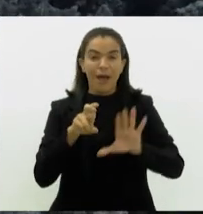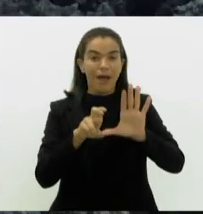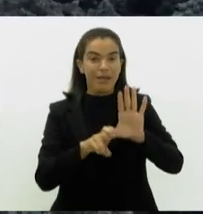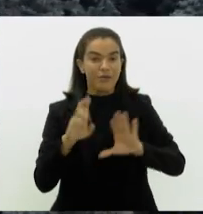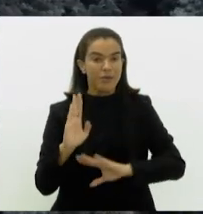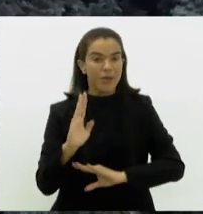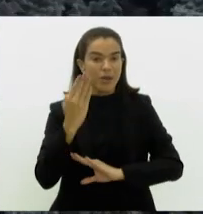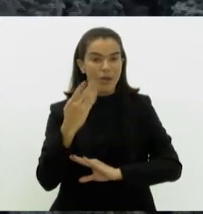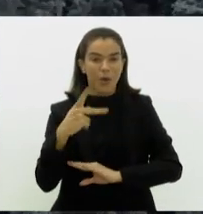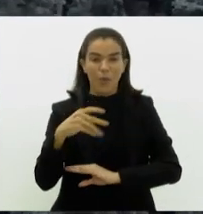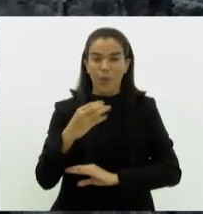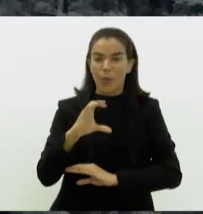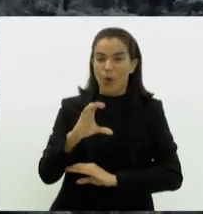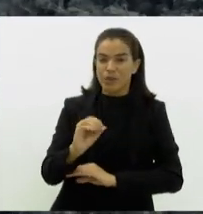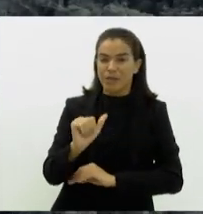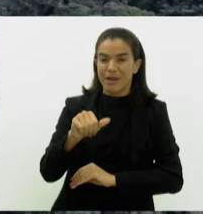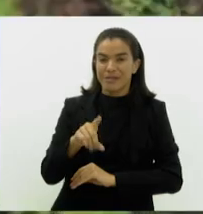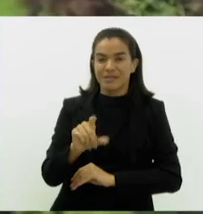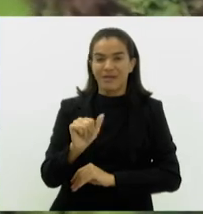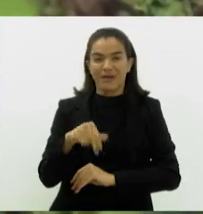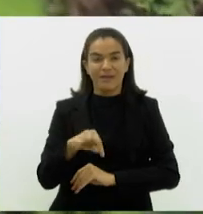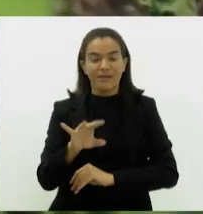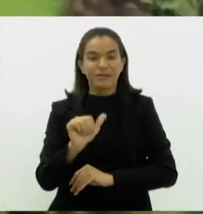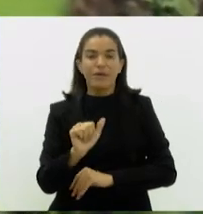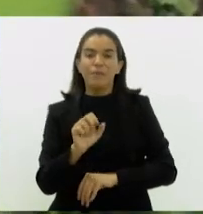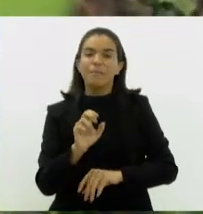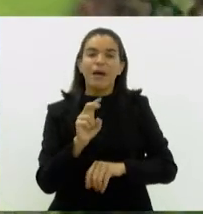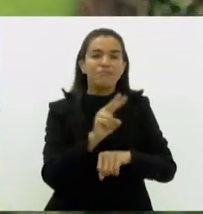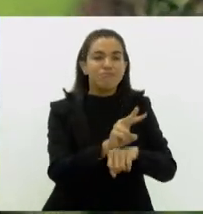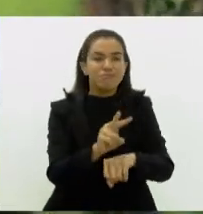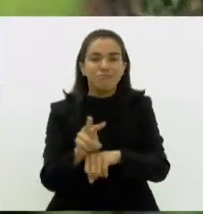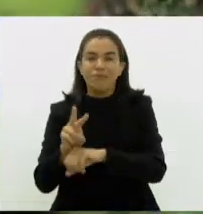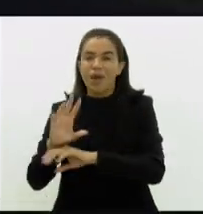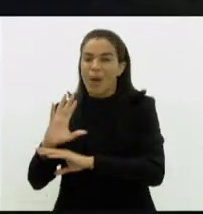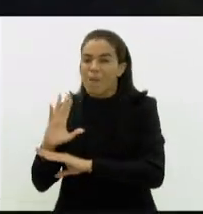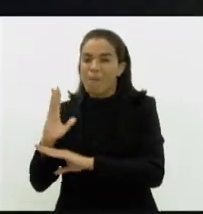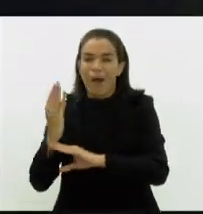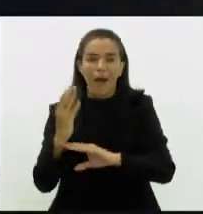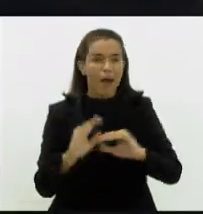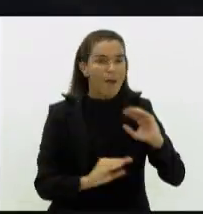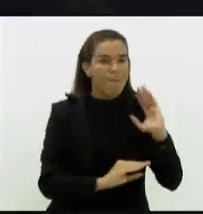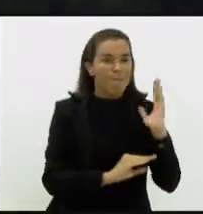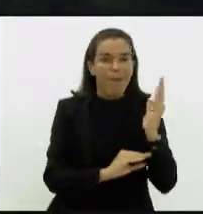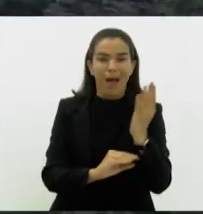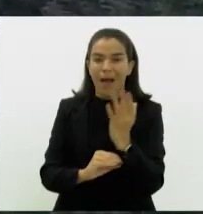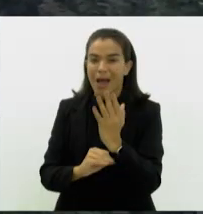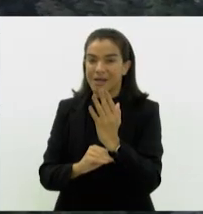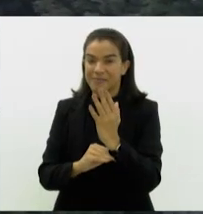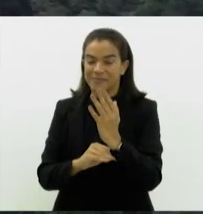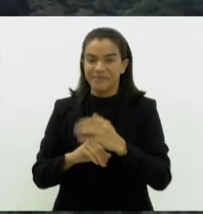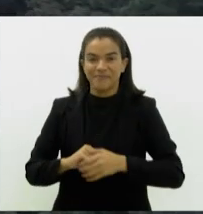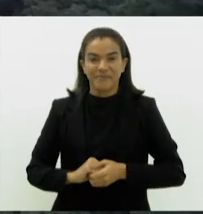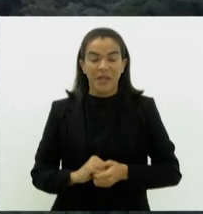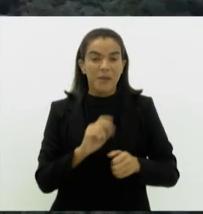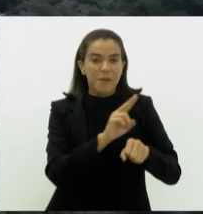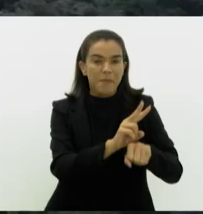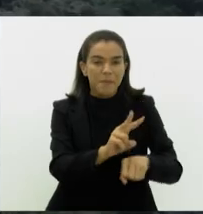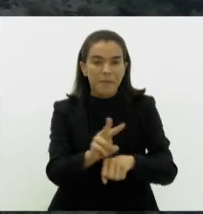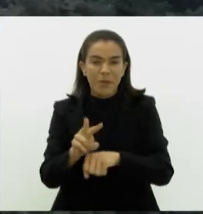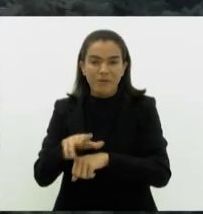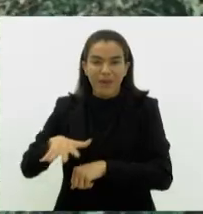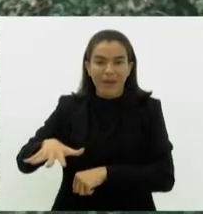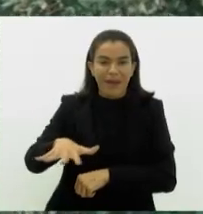Biológica de Poço das Antas foi criada para preservar o ecossistema da Mata Atlântica Costeira e proteger a fauna